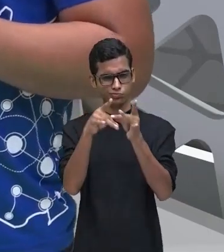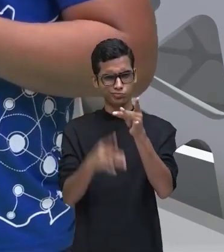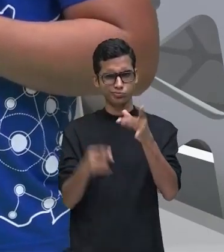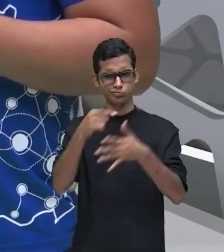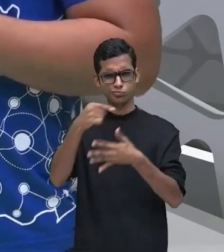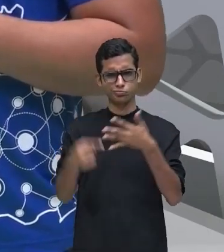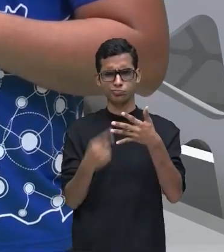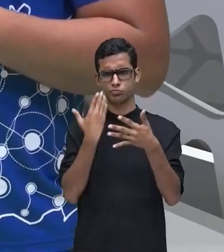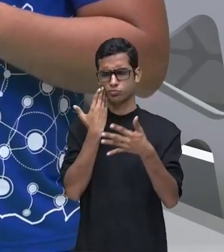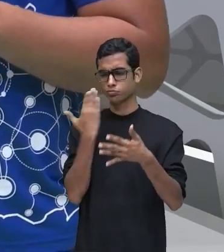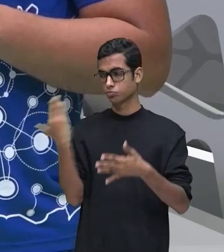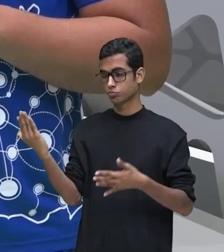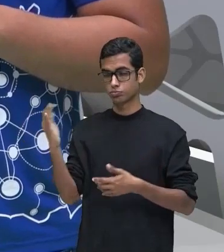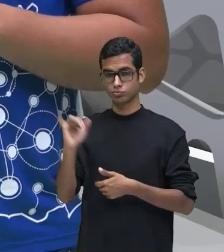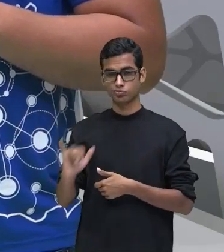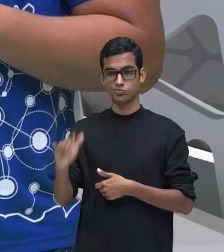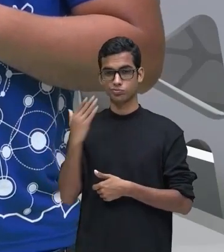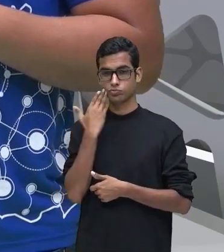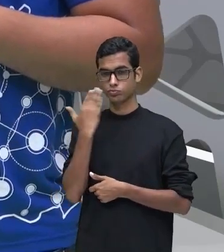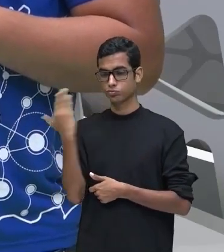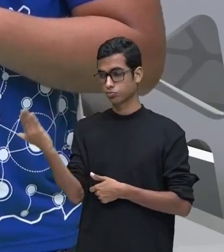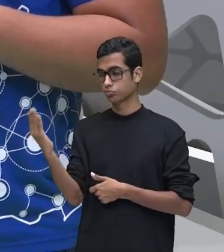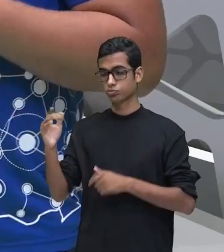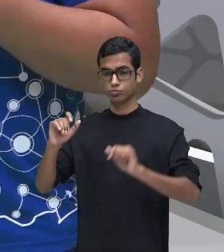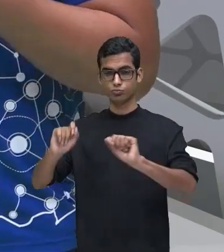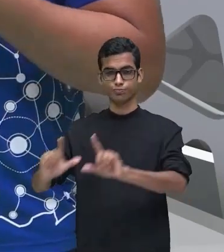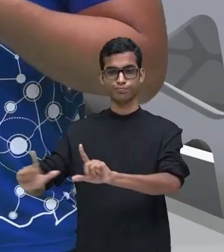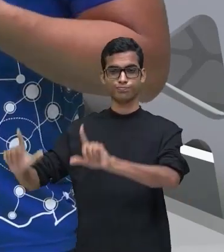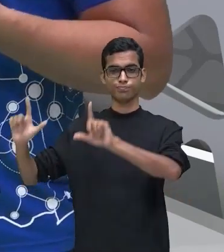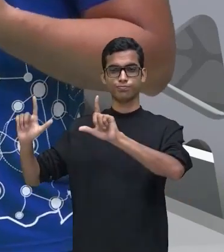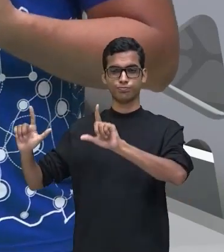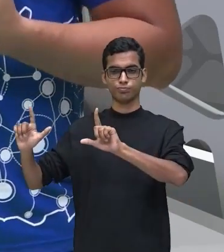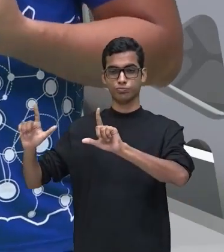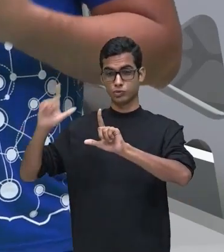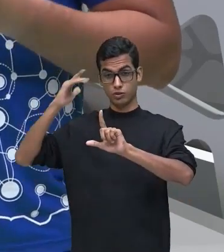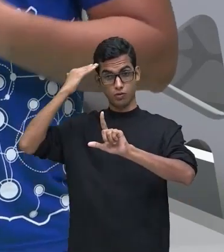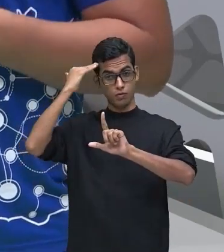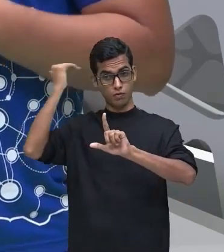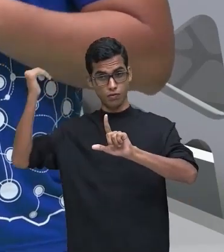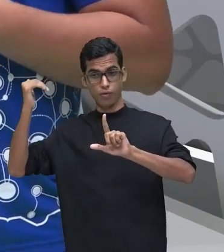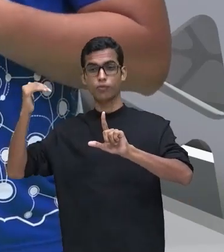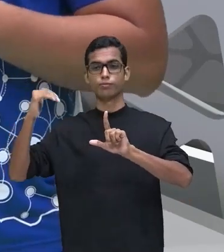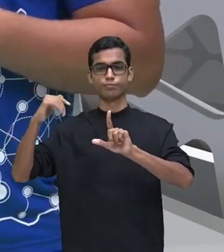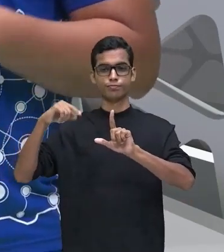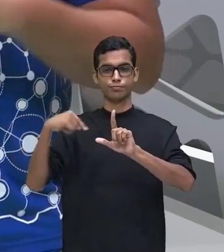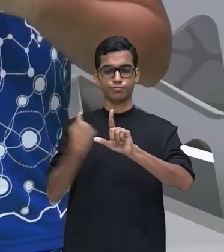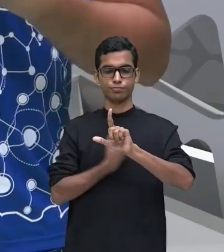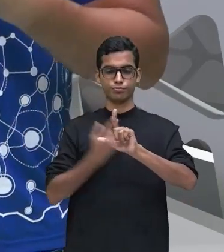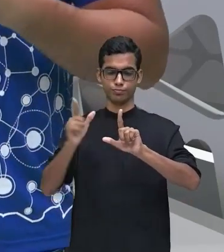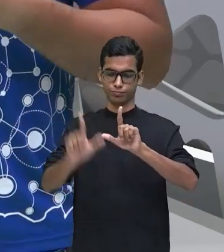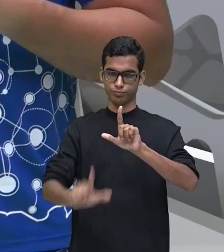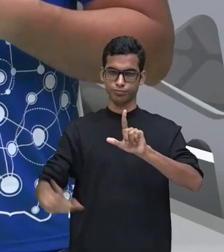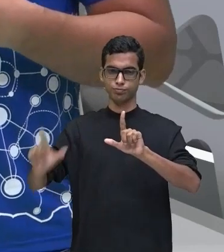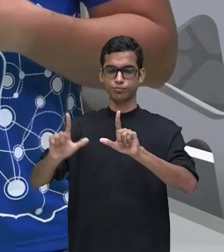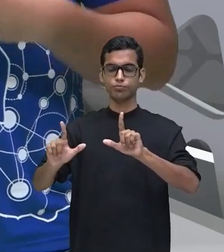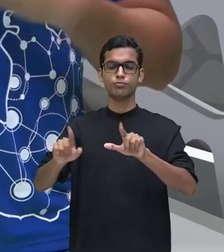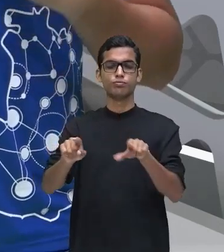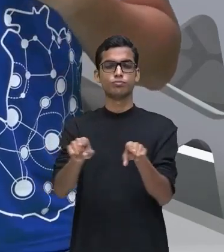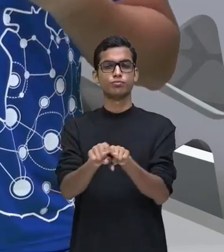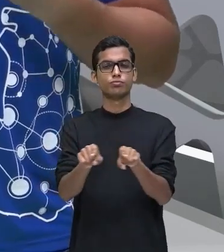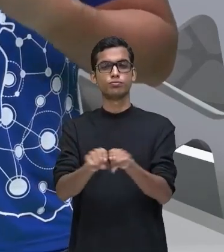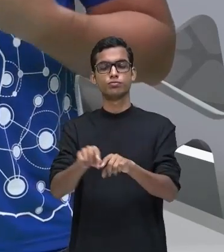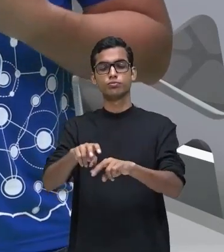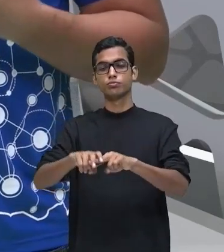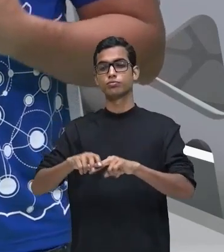Observem esta imagem aqui, este quadro famoso na nossa literatura, porque irá